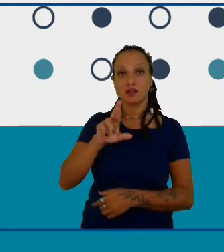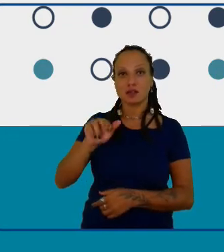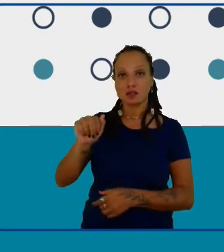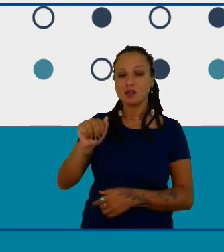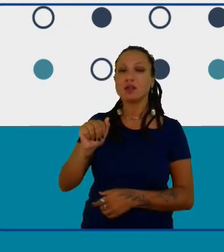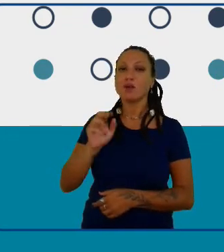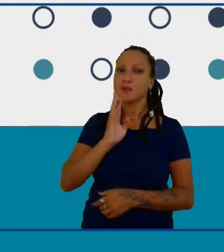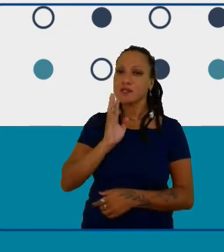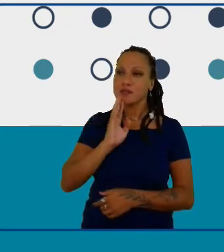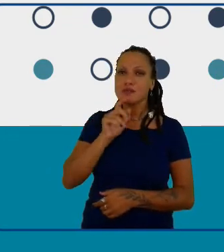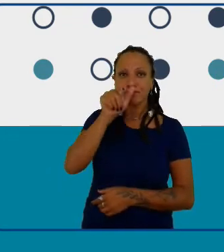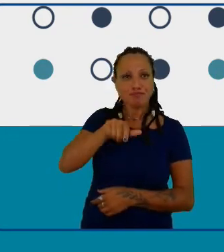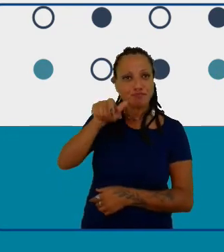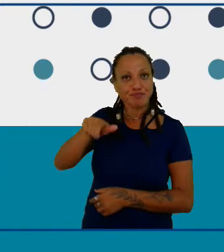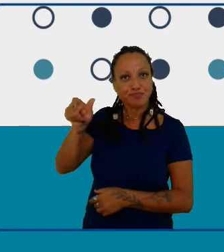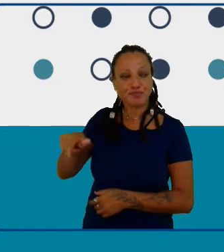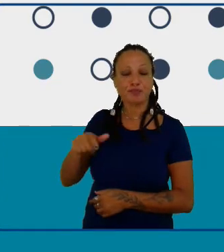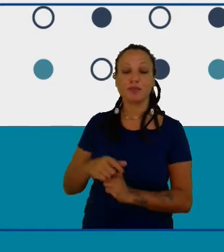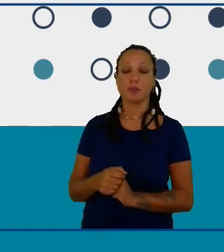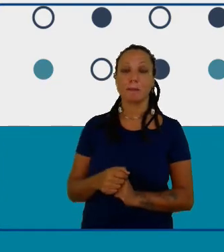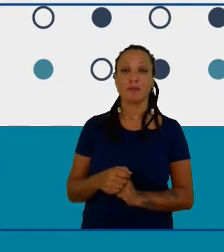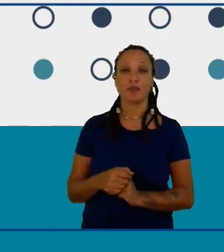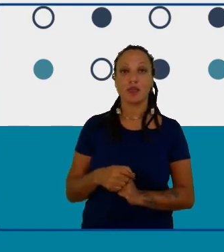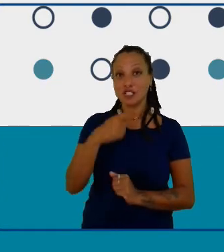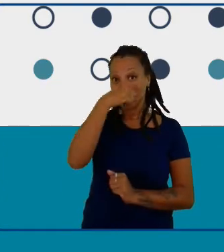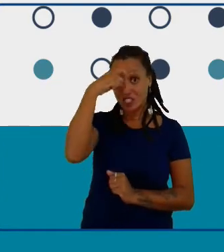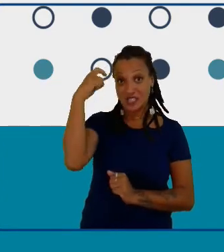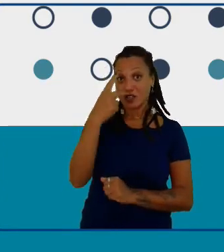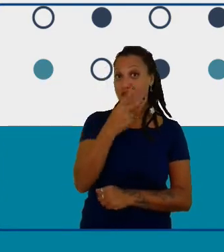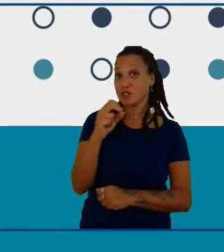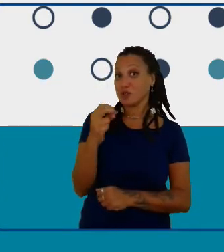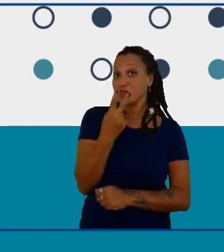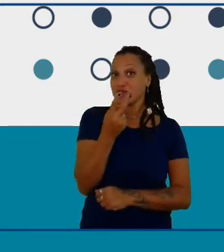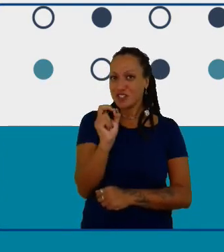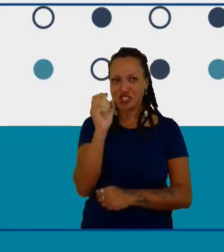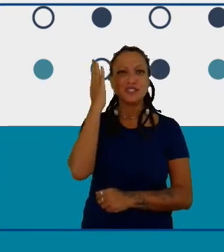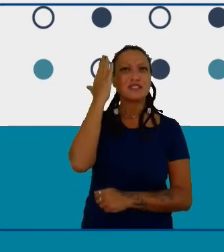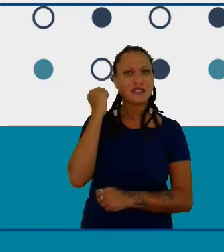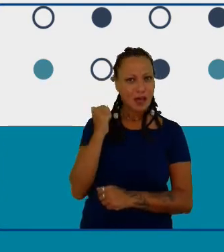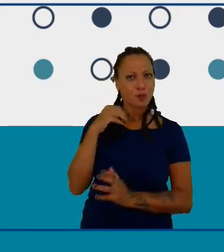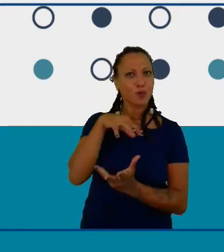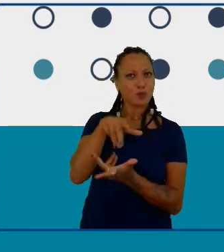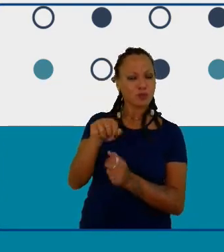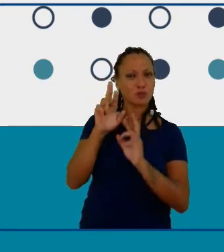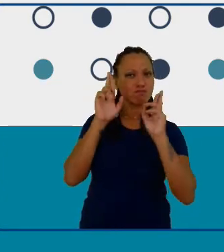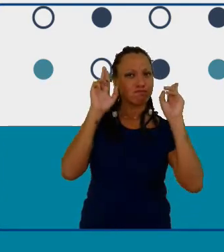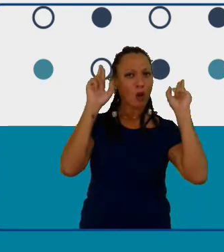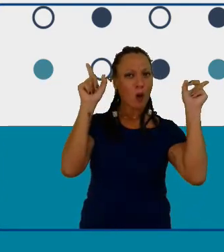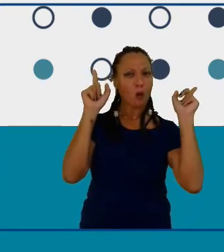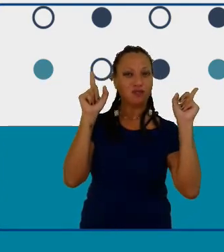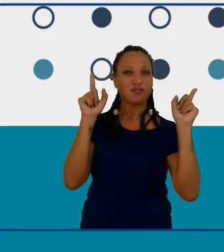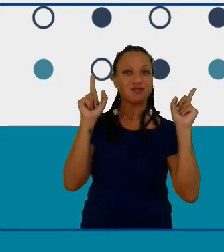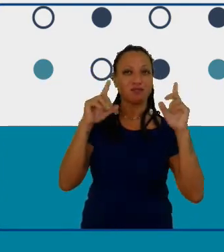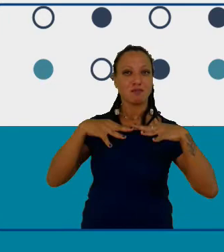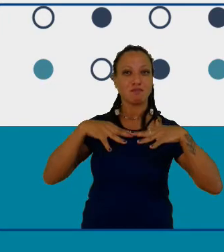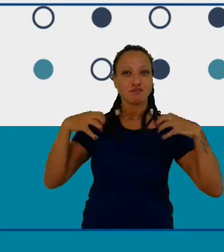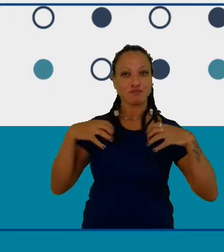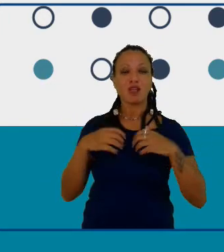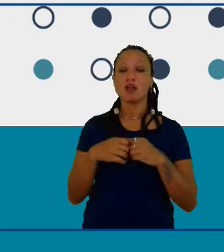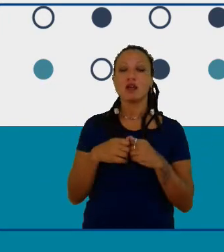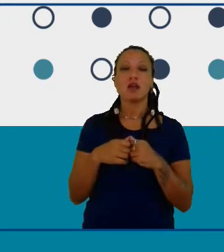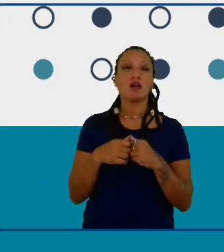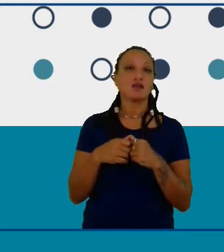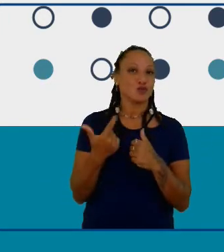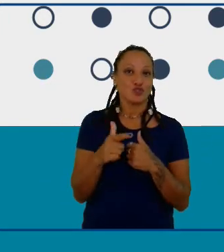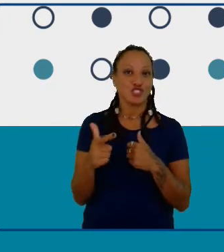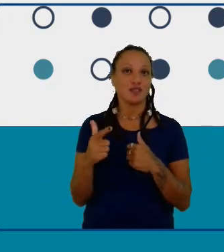e lá em janeiro de 2020 sabe naquela época um mundo totalmente diferente que a gente tinha a gente podia viajar sem máscara